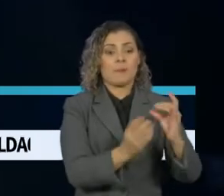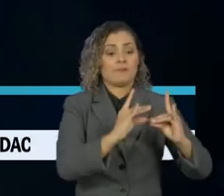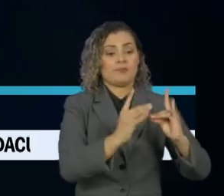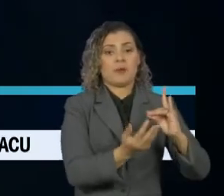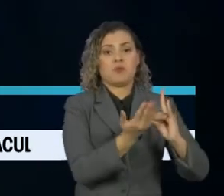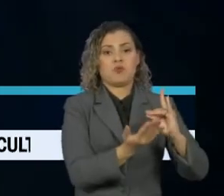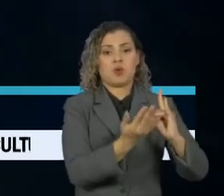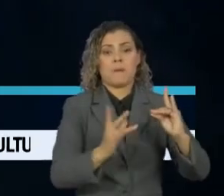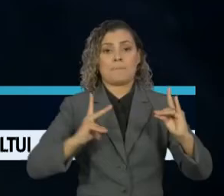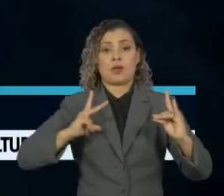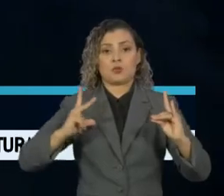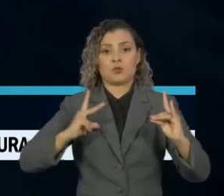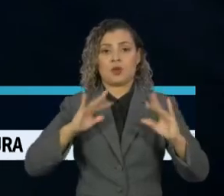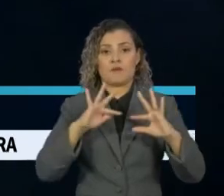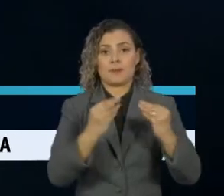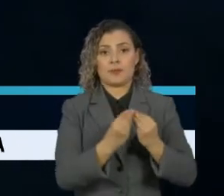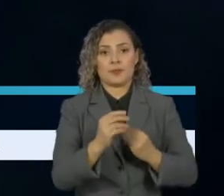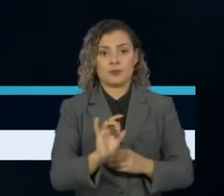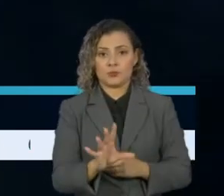cerimônia particular para a família.